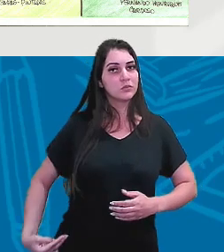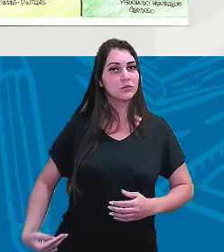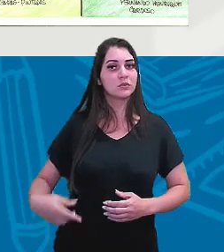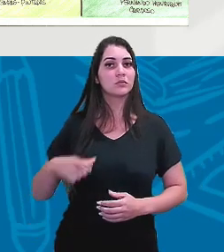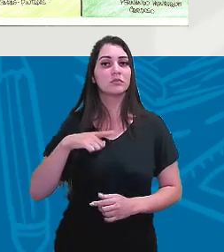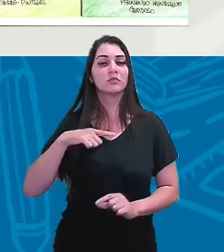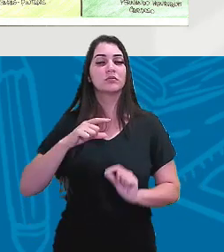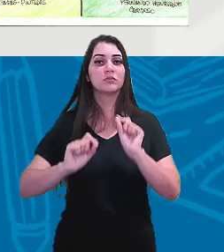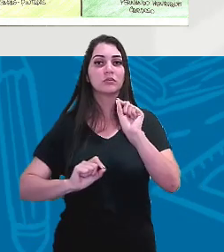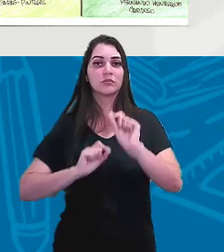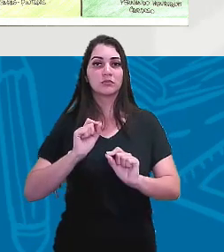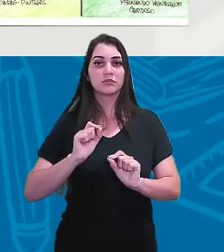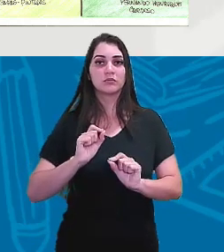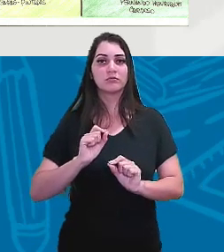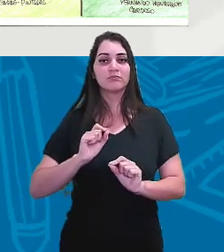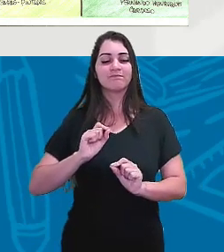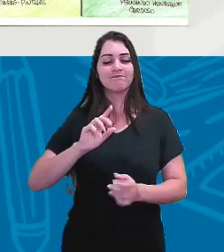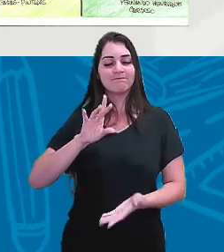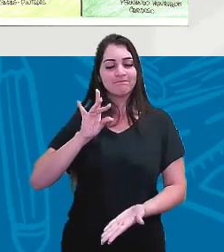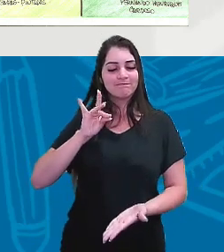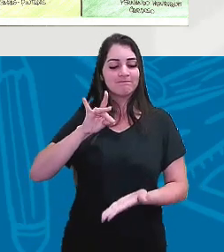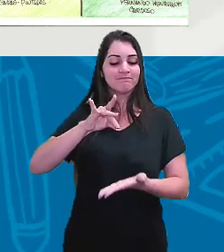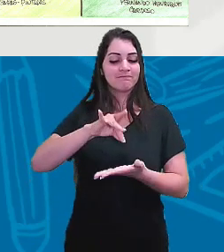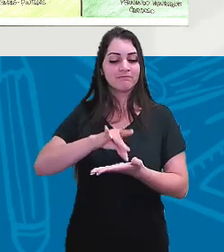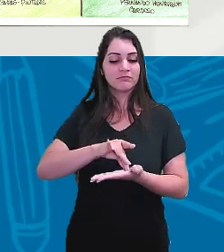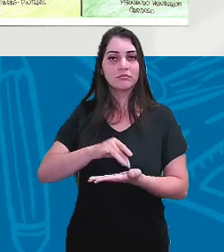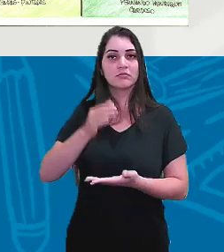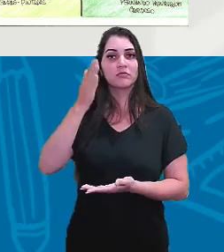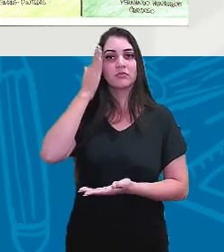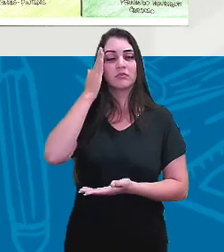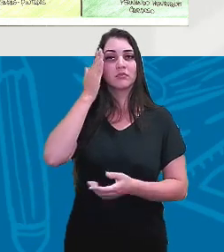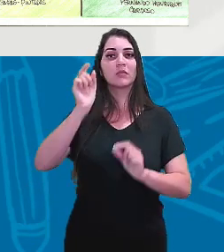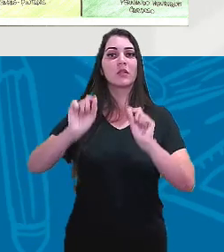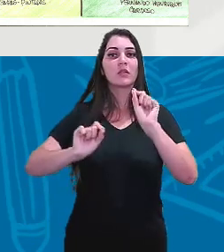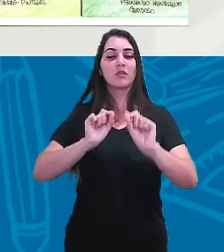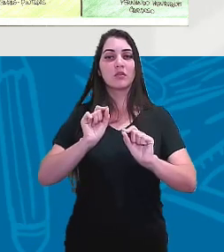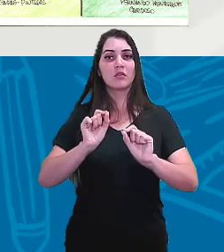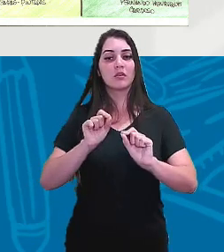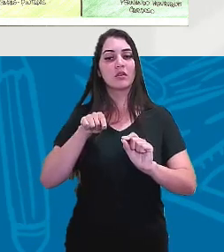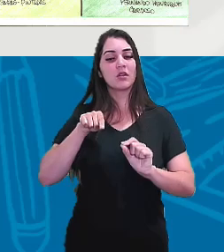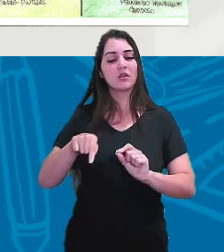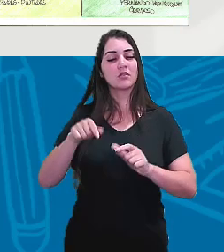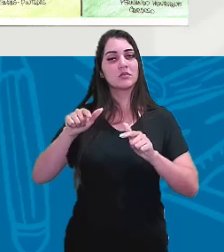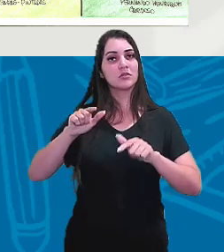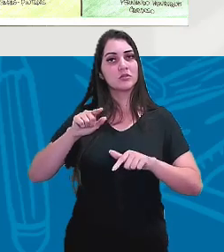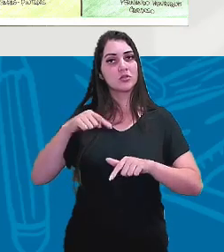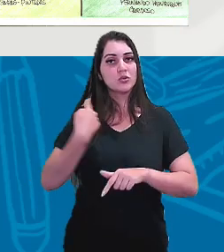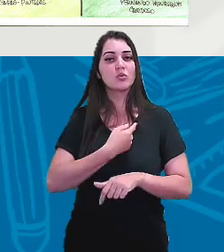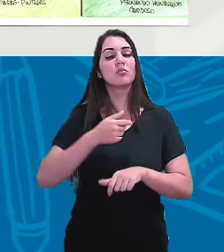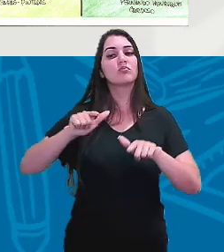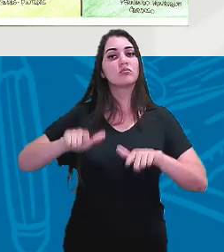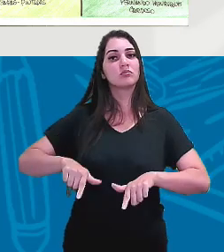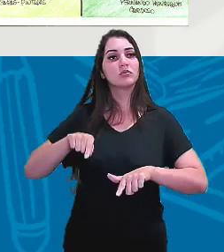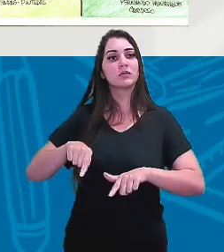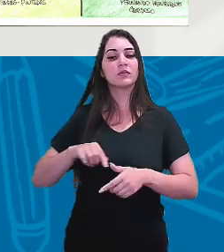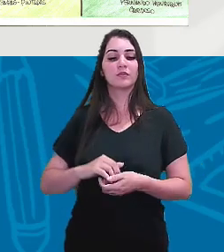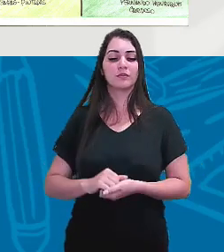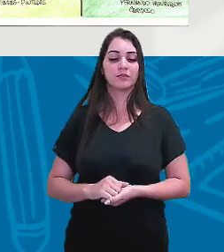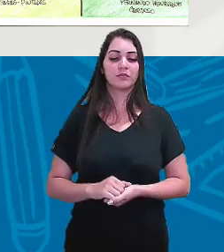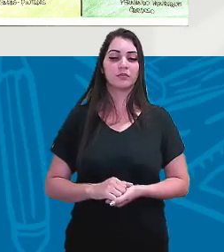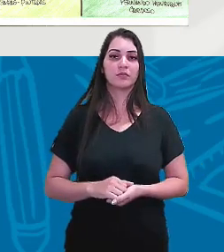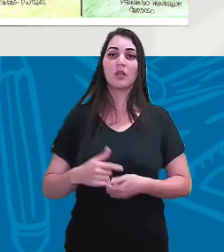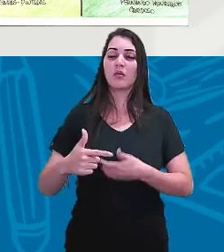são decisivas para compreender esse nosso lugar de o